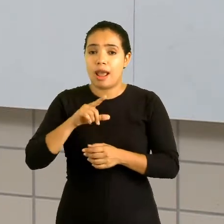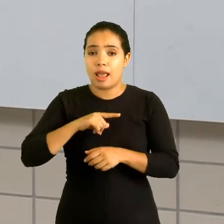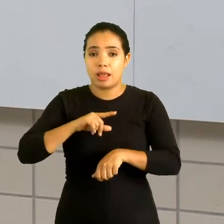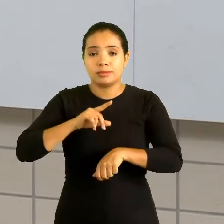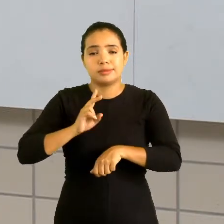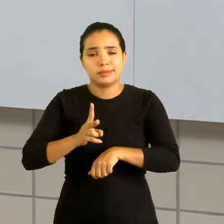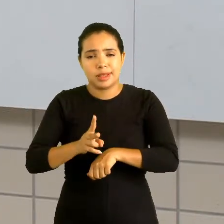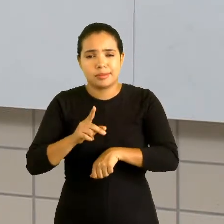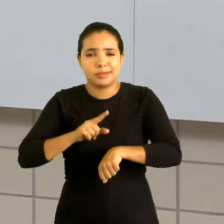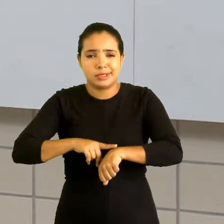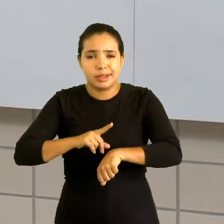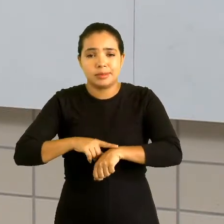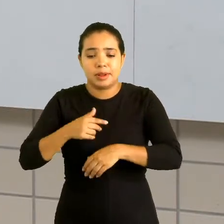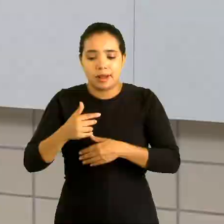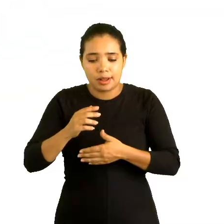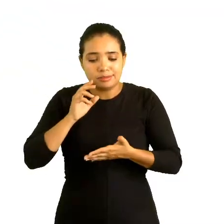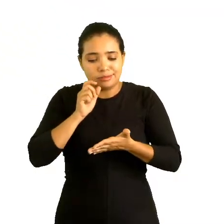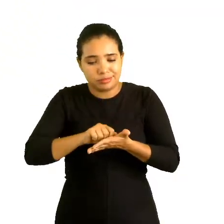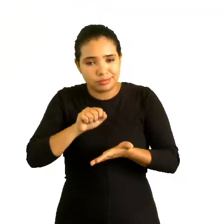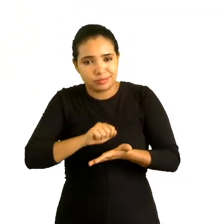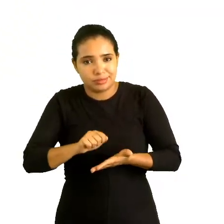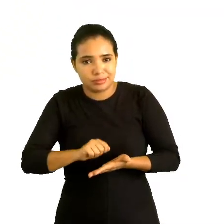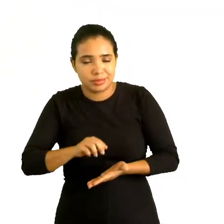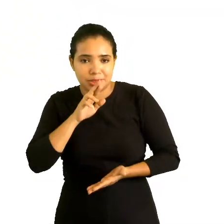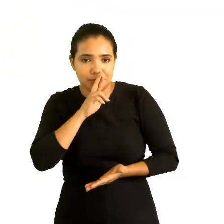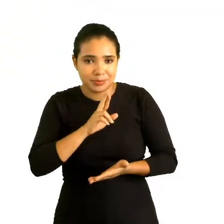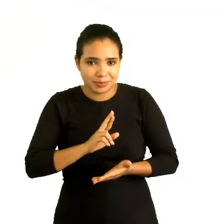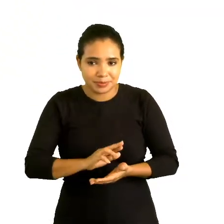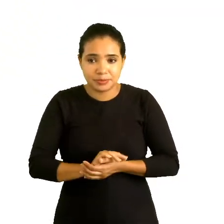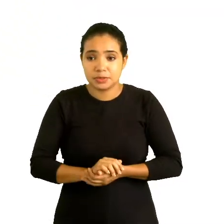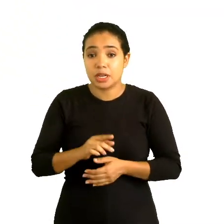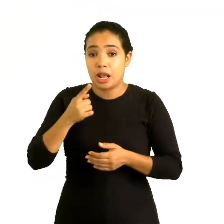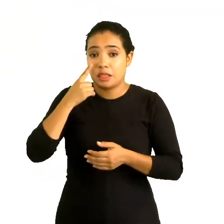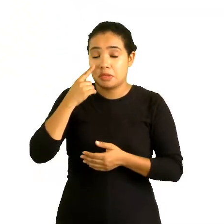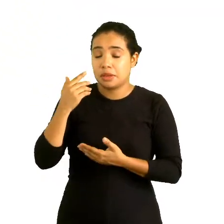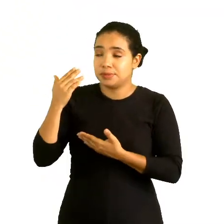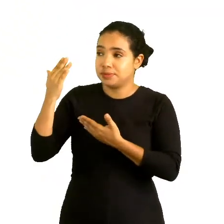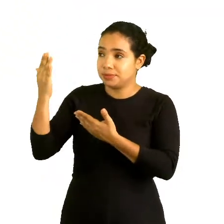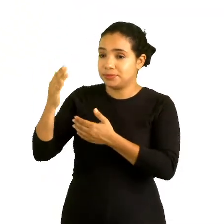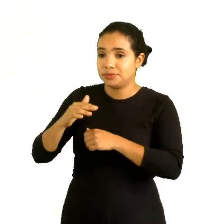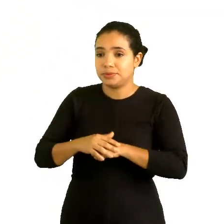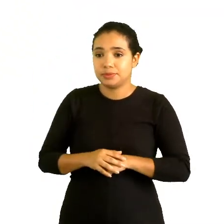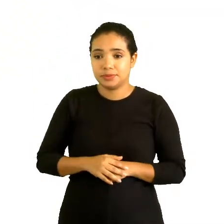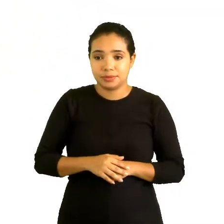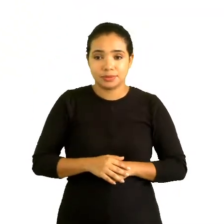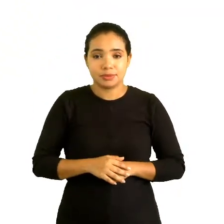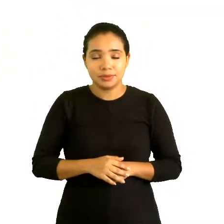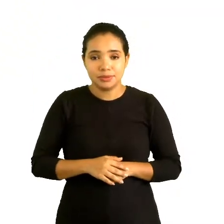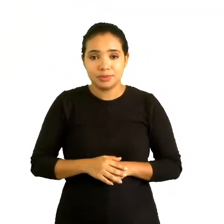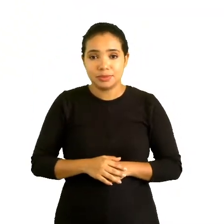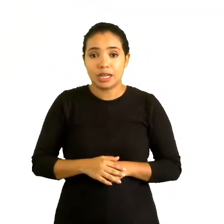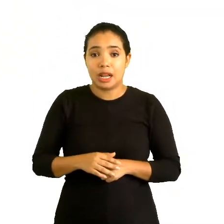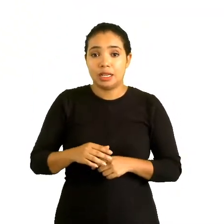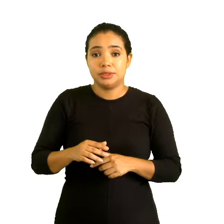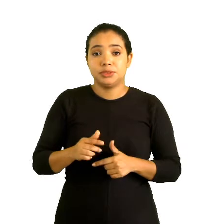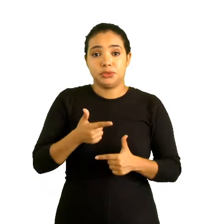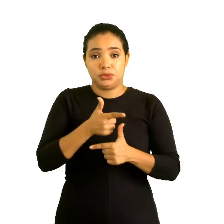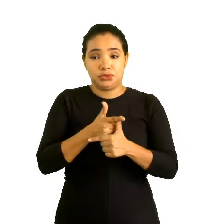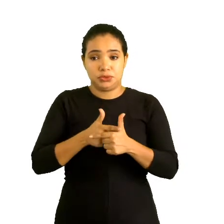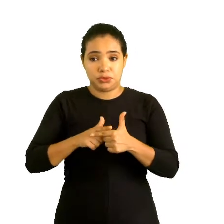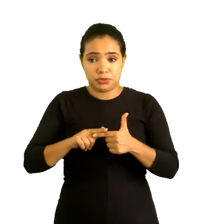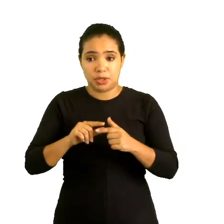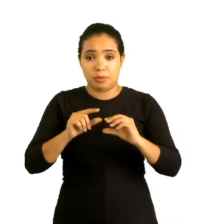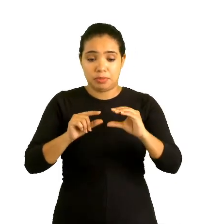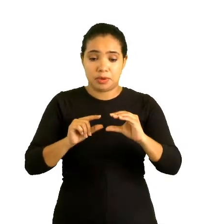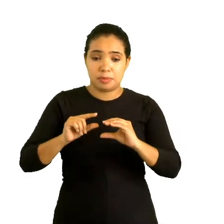inteiro. Então veja, na nossa tela nós temos essa propriedade aí, propriedade da divisão de potência